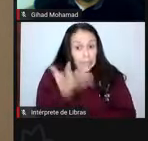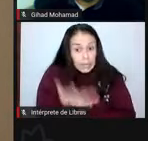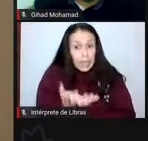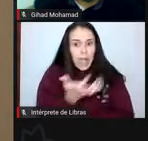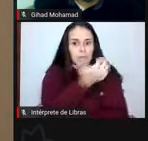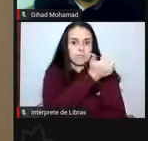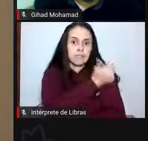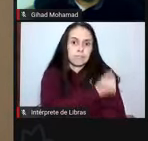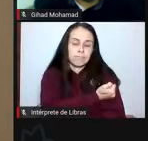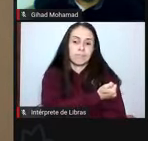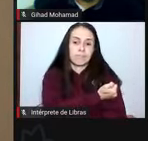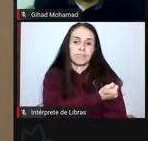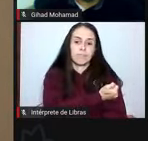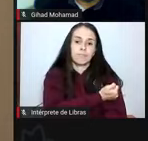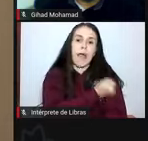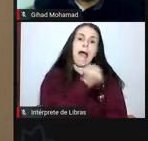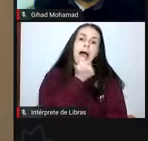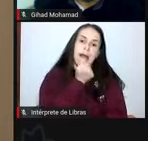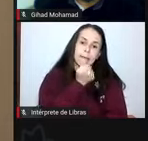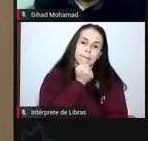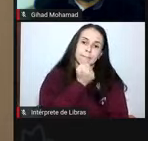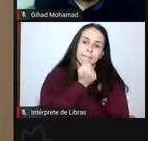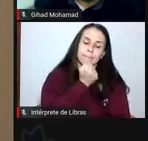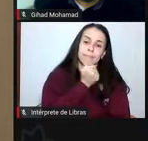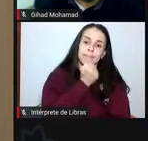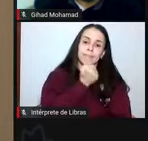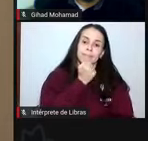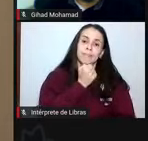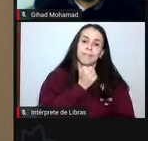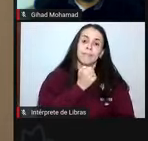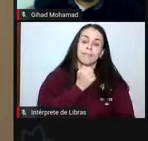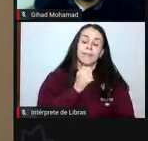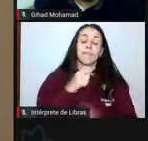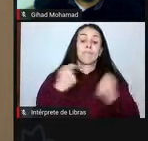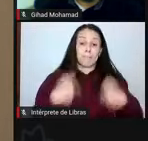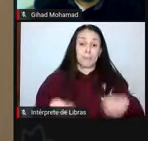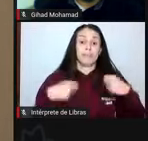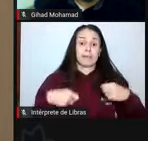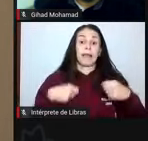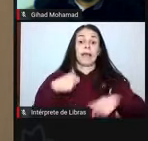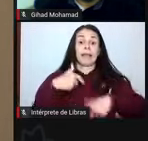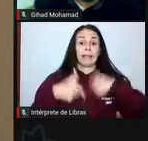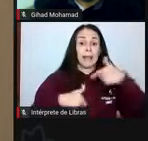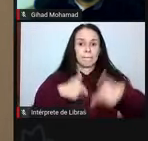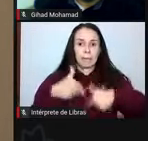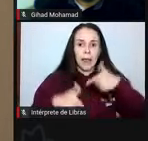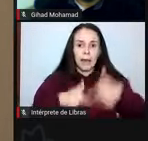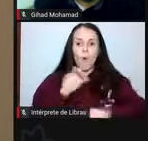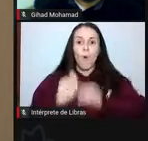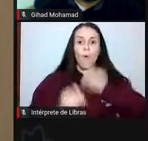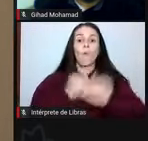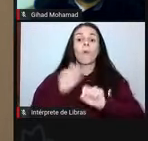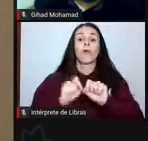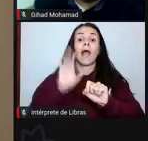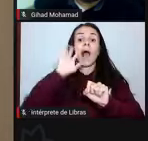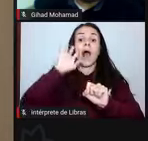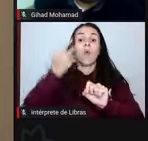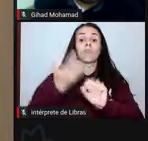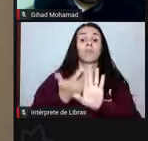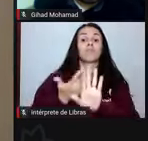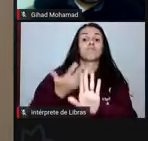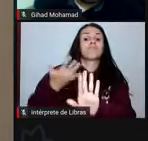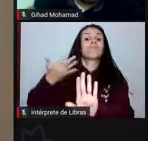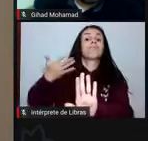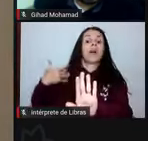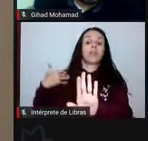ainda assim nós vamos ter que vamos precisar trabalhar com o estrago que a pandemia realizou ao longo de 2020. Então, não